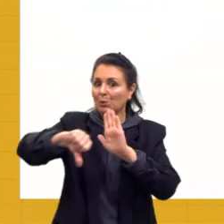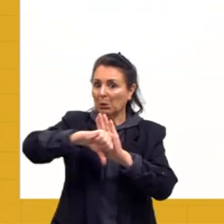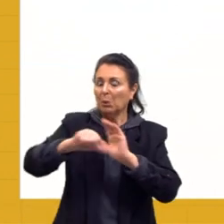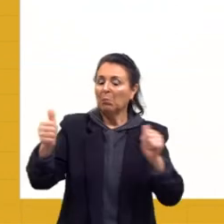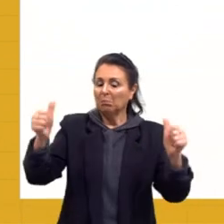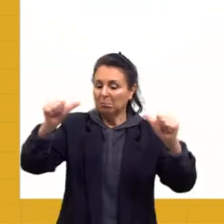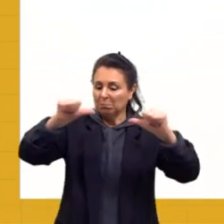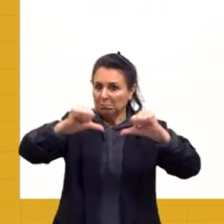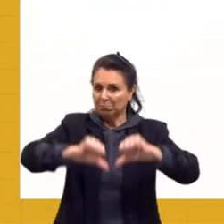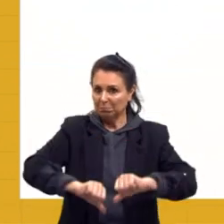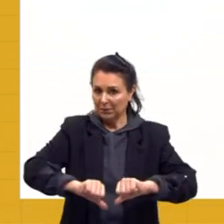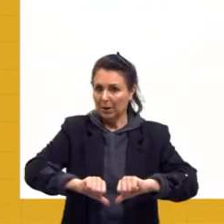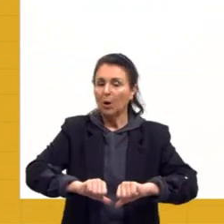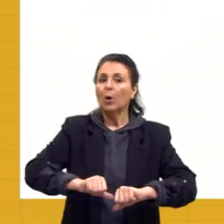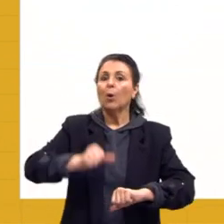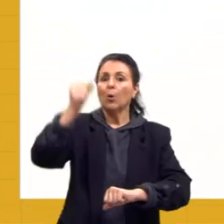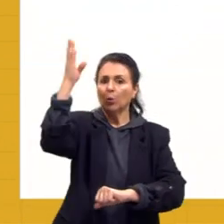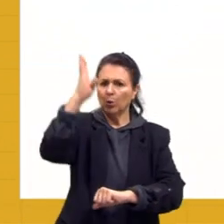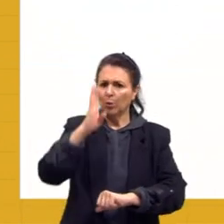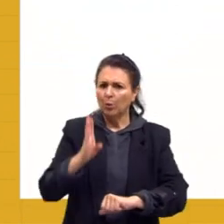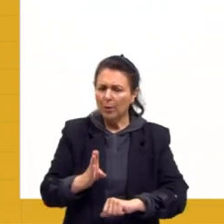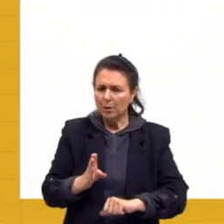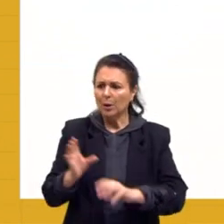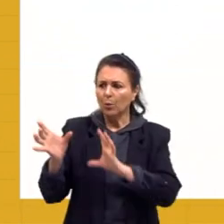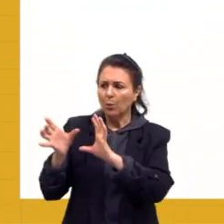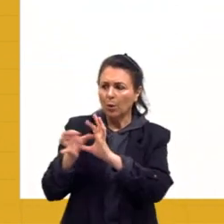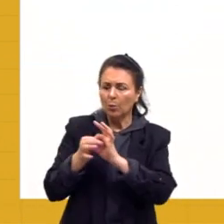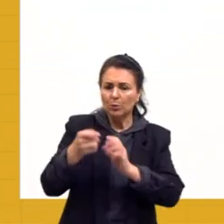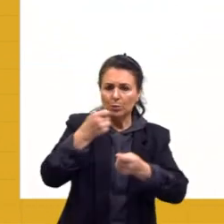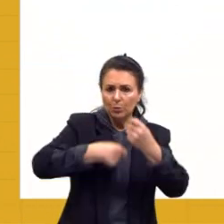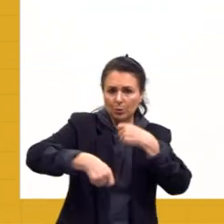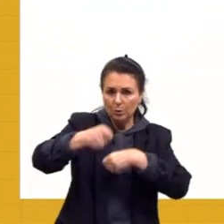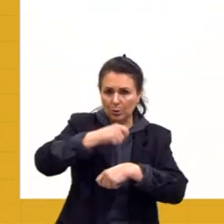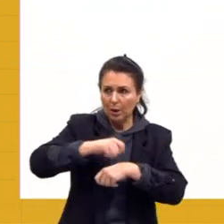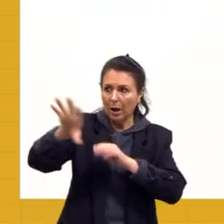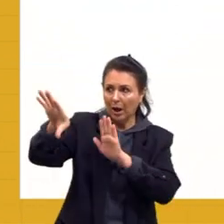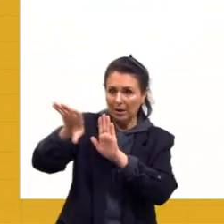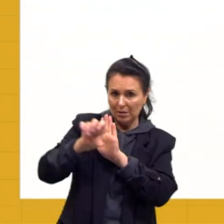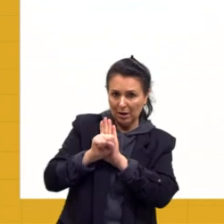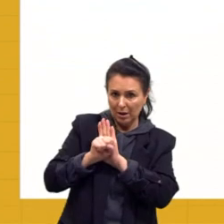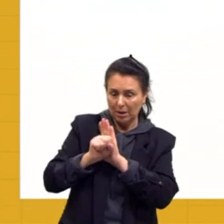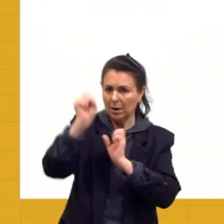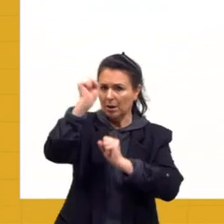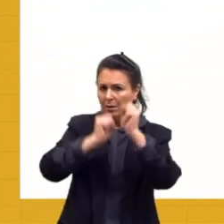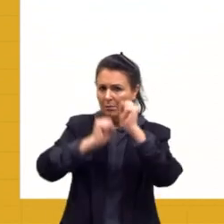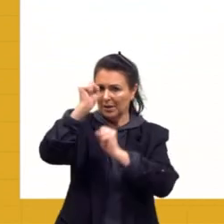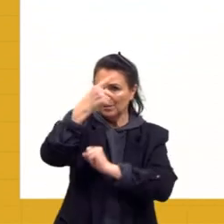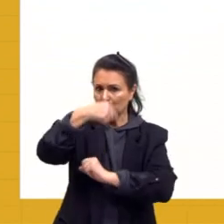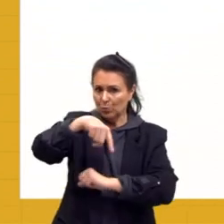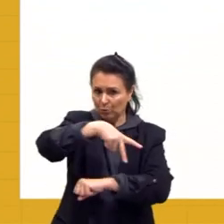Resposta, o Estado brasileiro, a conjuntura econômica mencionada foi, a atração de empresas estrangeiras? Não.